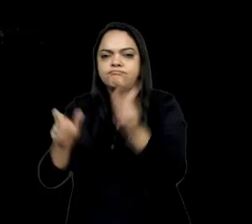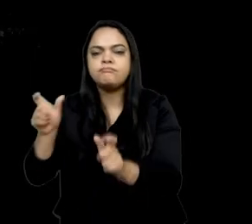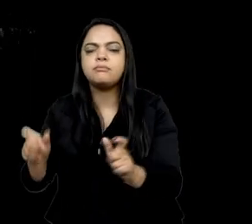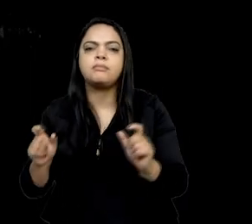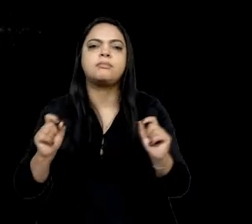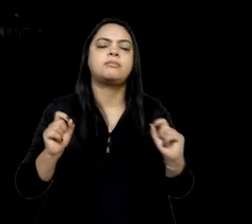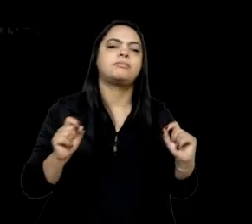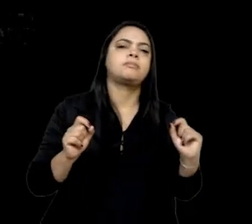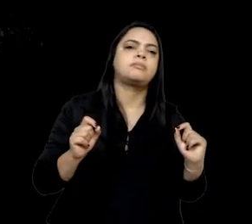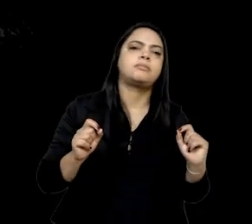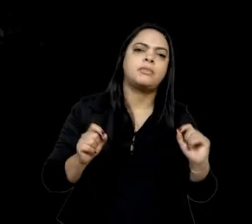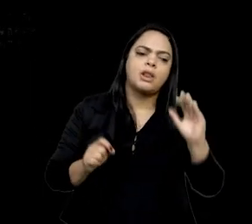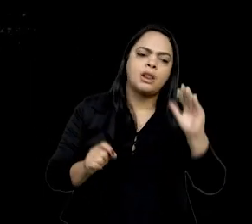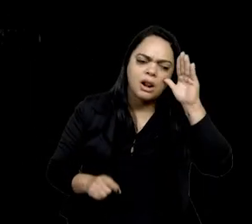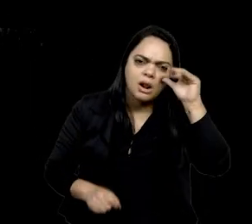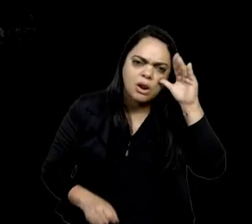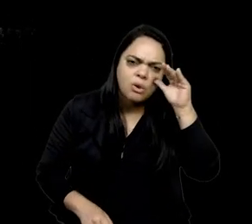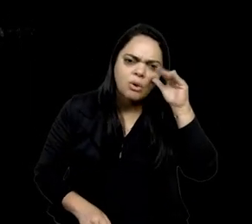Acompanhemos,